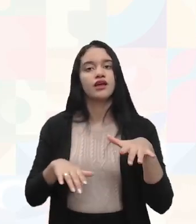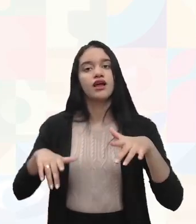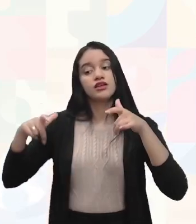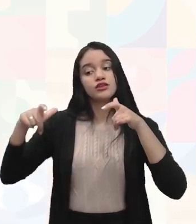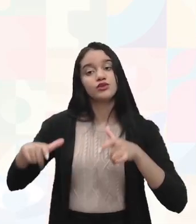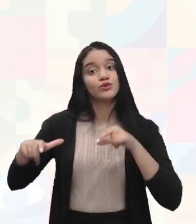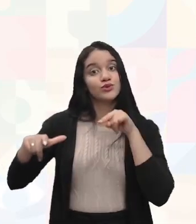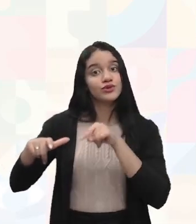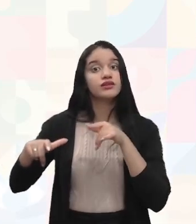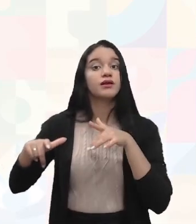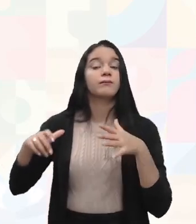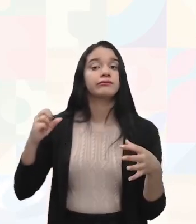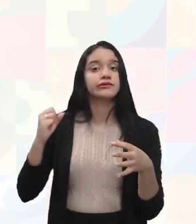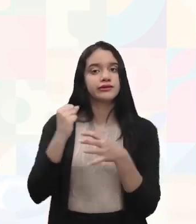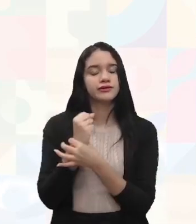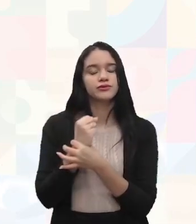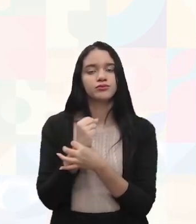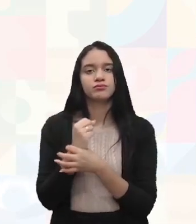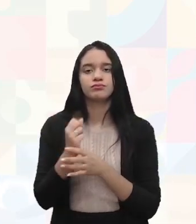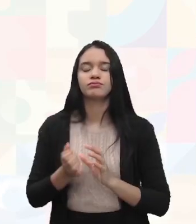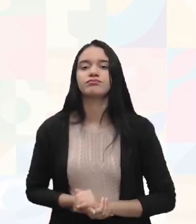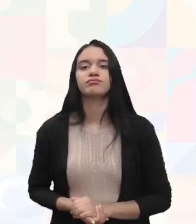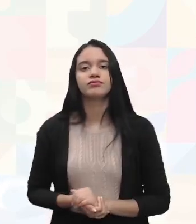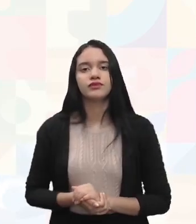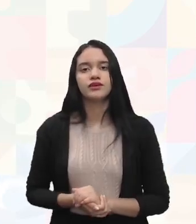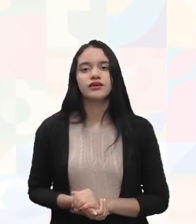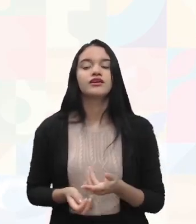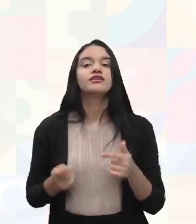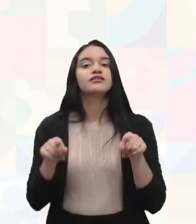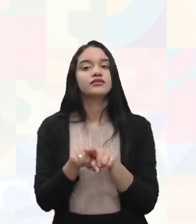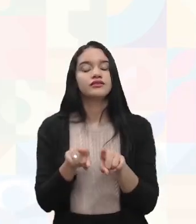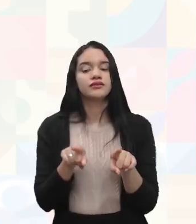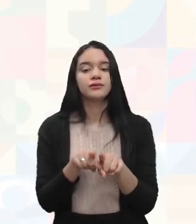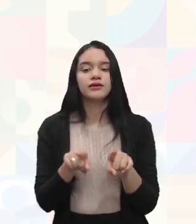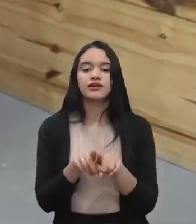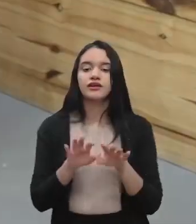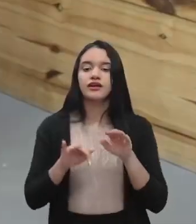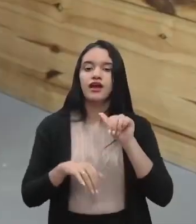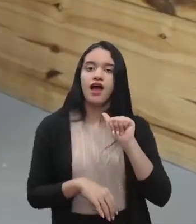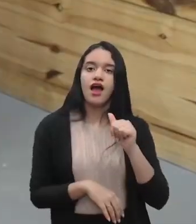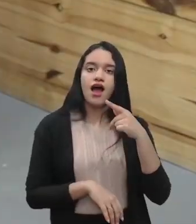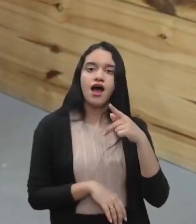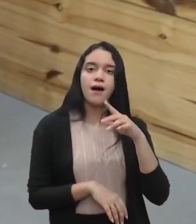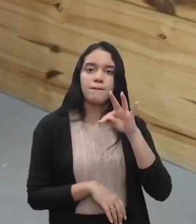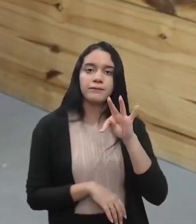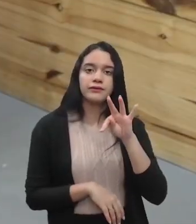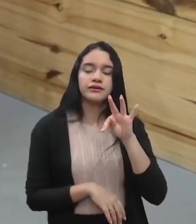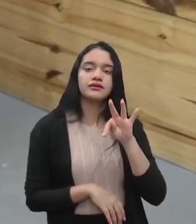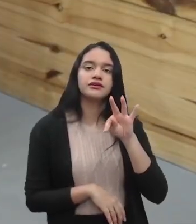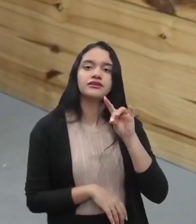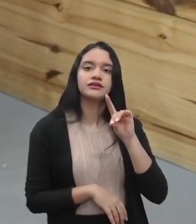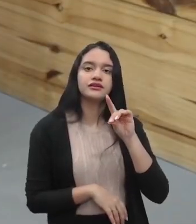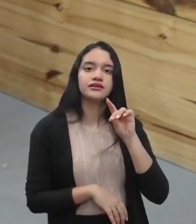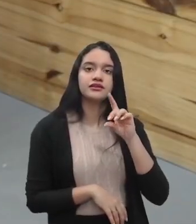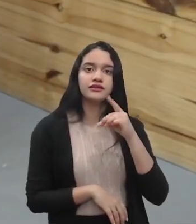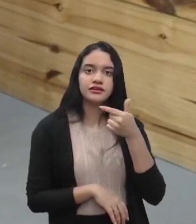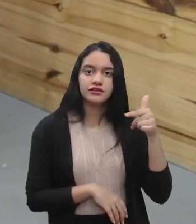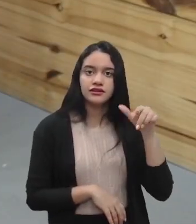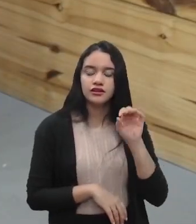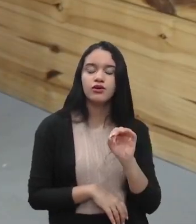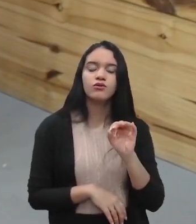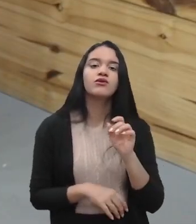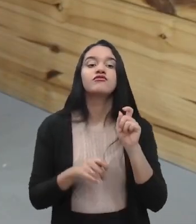trabalho seguro. Em relação à questão do adaptidão para ele fazer o trabalho, eu queria que você destacasse também isso. feito